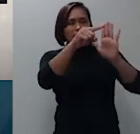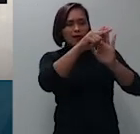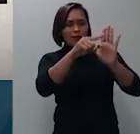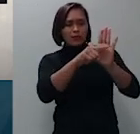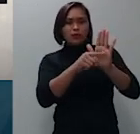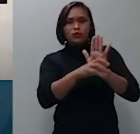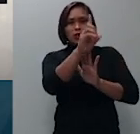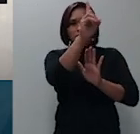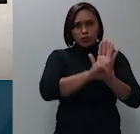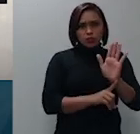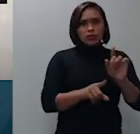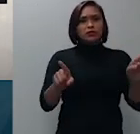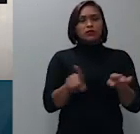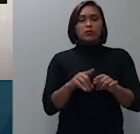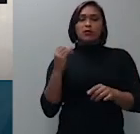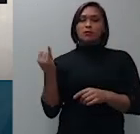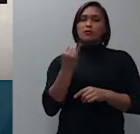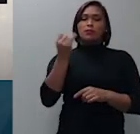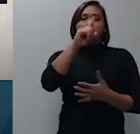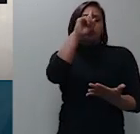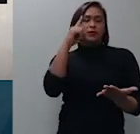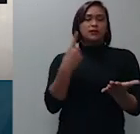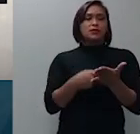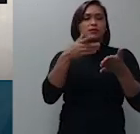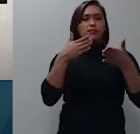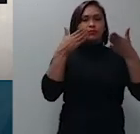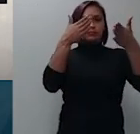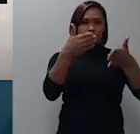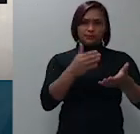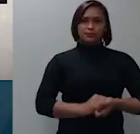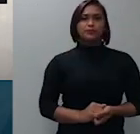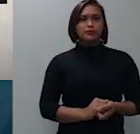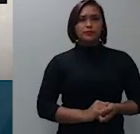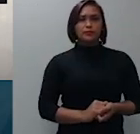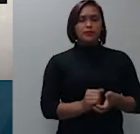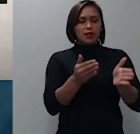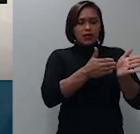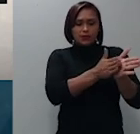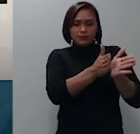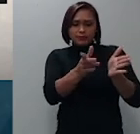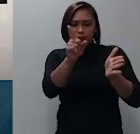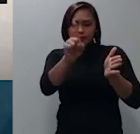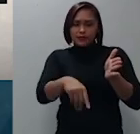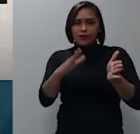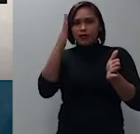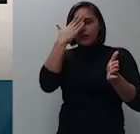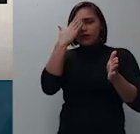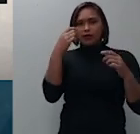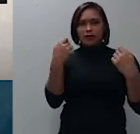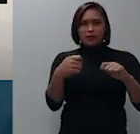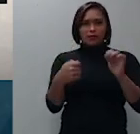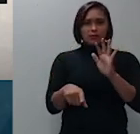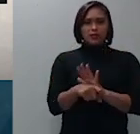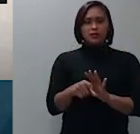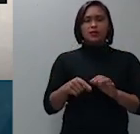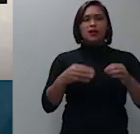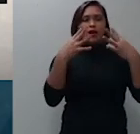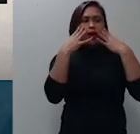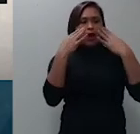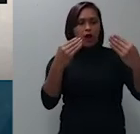relevantes para a decisão de mérito e designar caso entenda necessário a audiência de instrução e julgamento